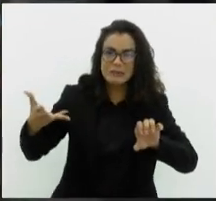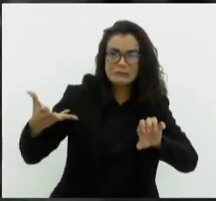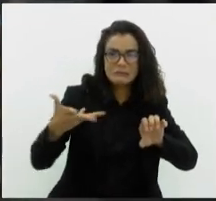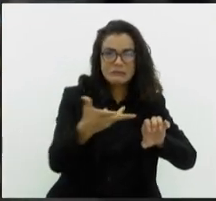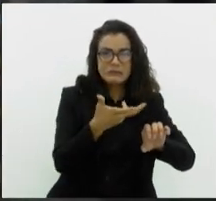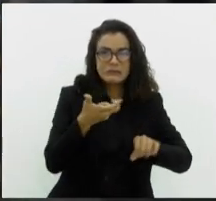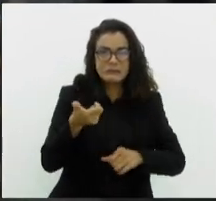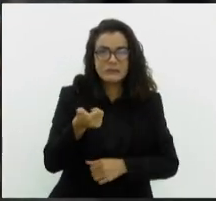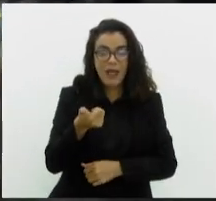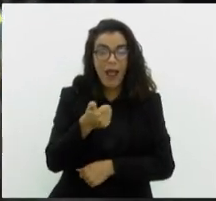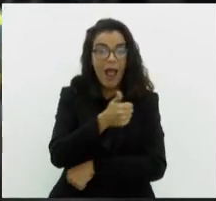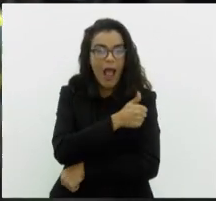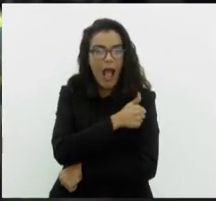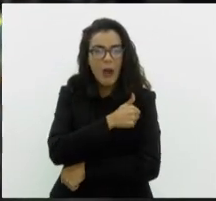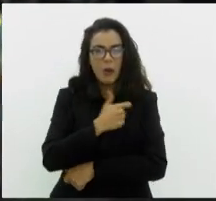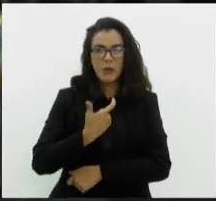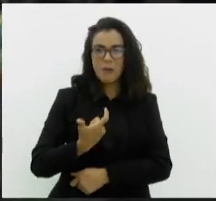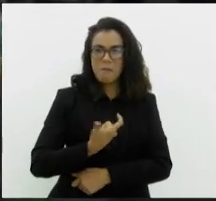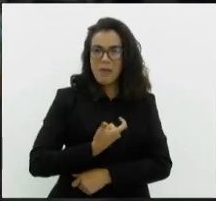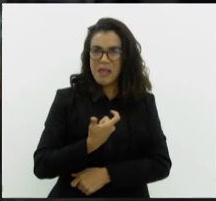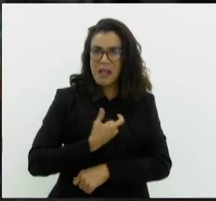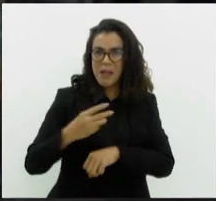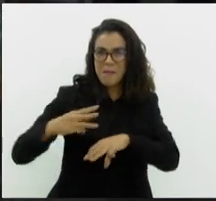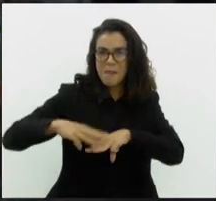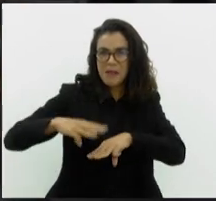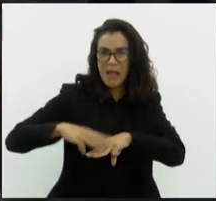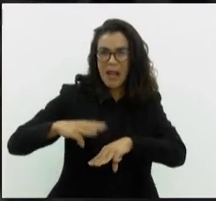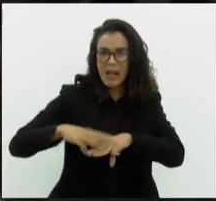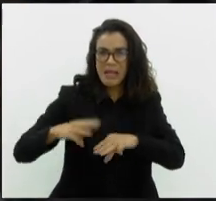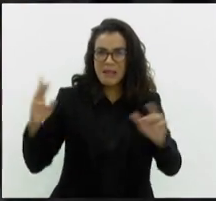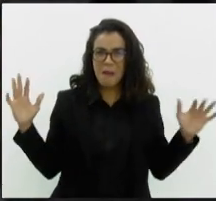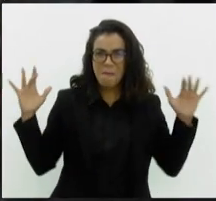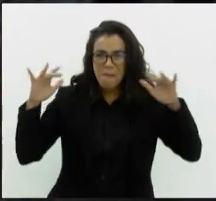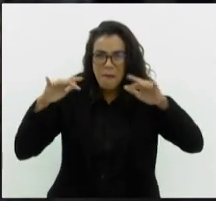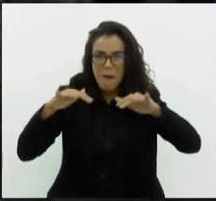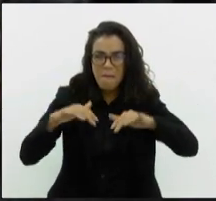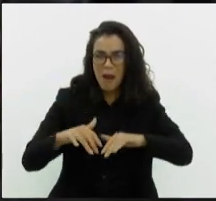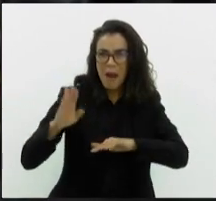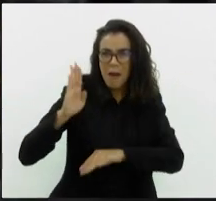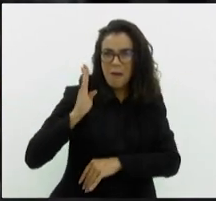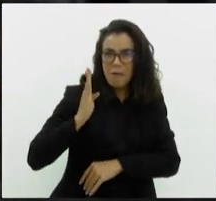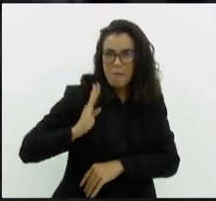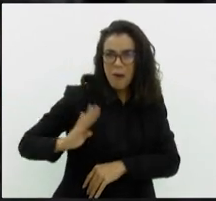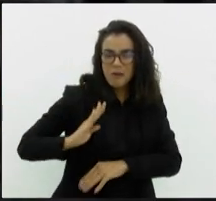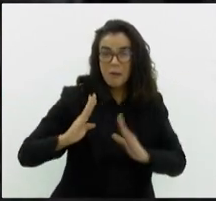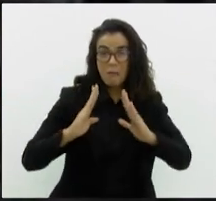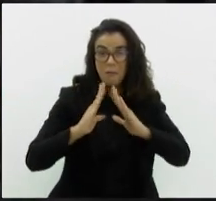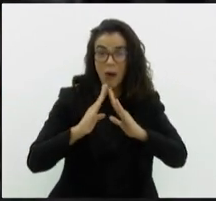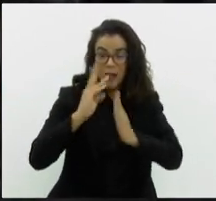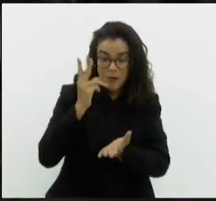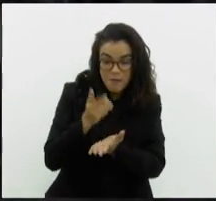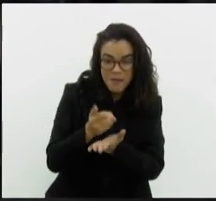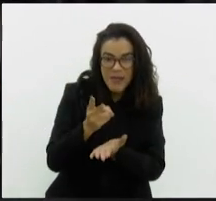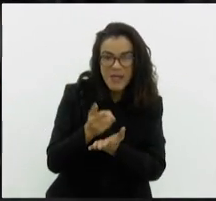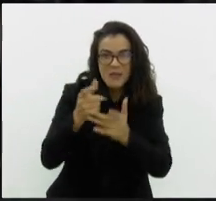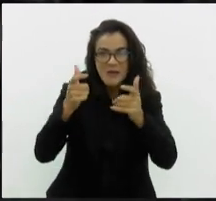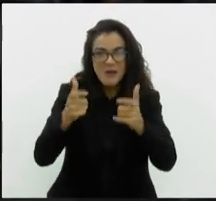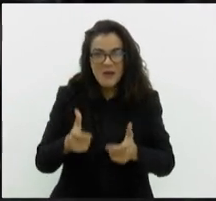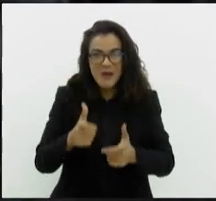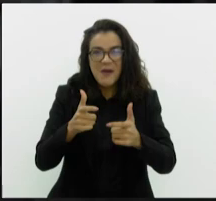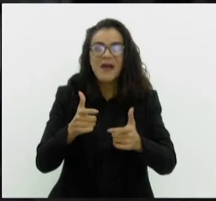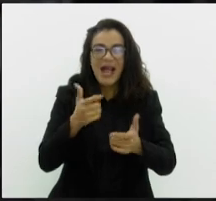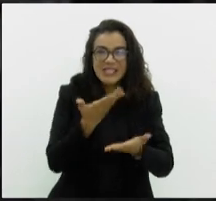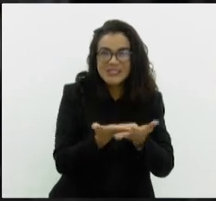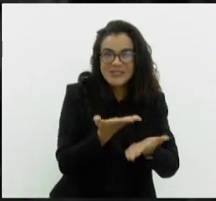com os alunos que são medalhistas das Olimpíadas de Matemática do Brasil inteiro, vindo para cá, estudando com bolsa, morando aqui no Porto. E também os melhores da